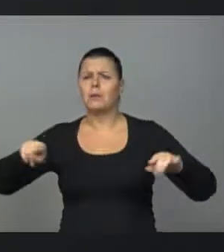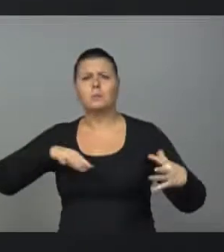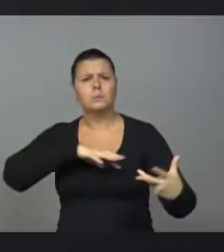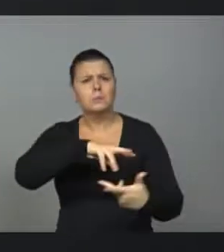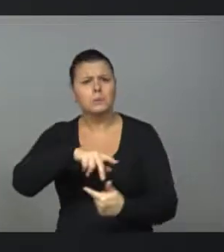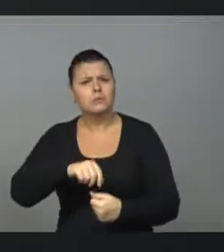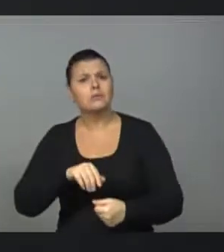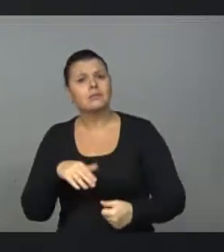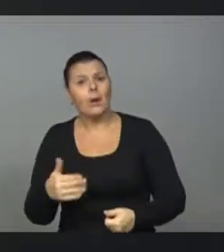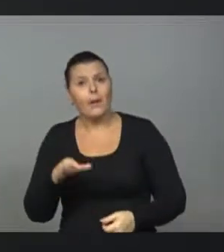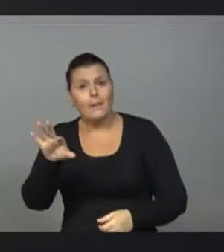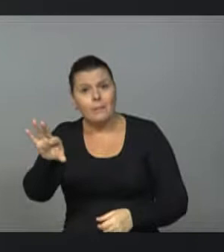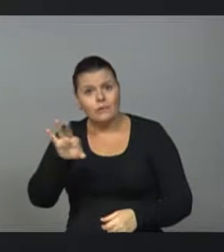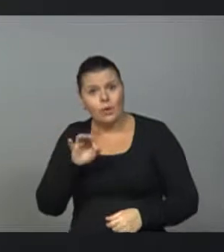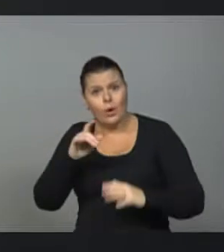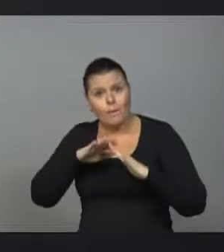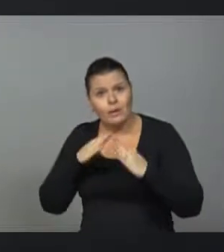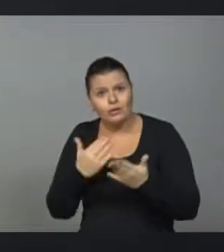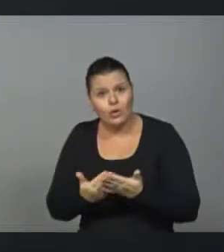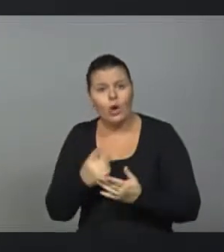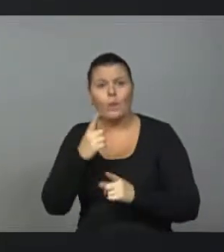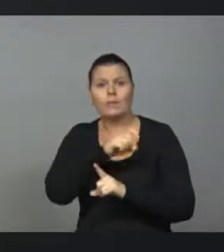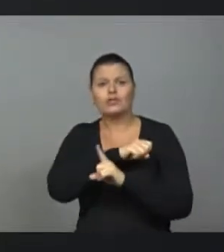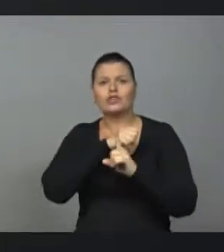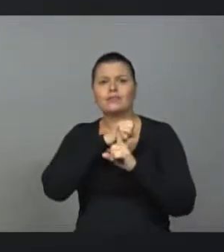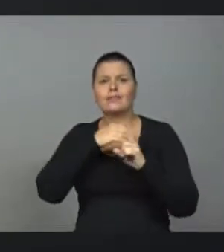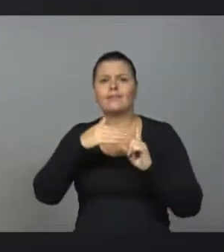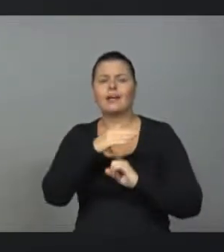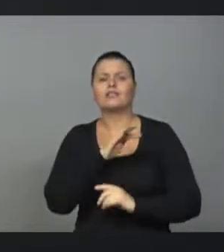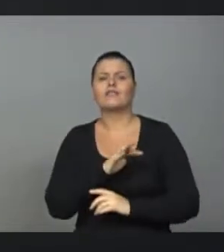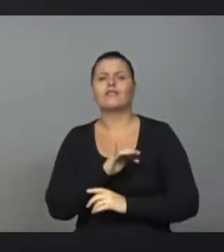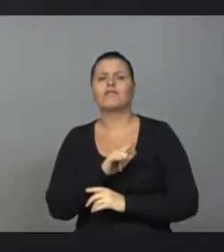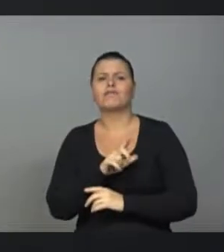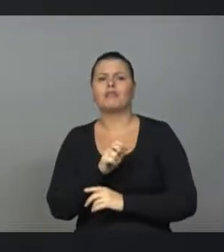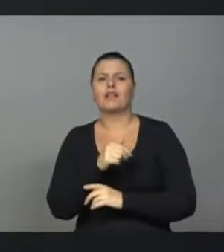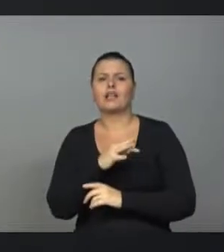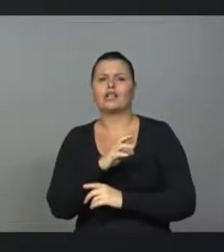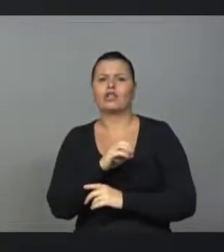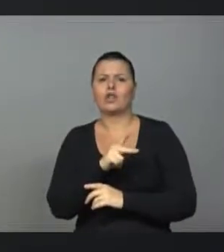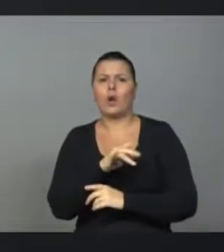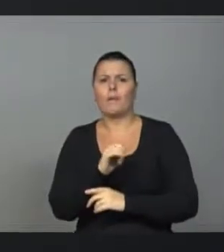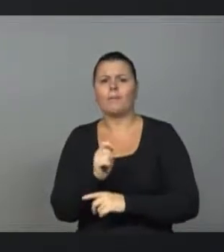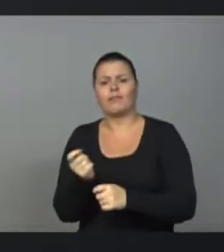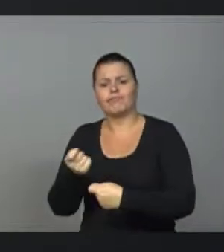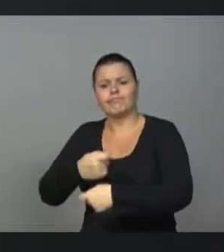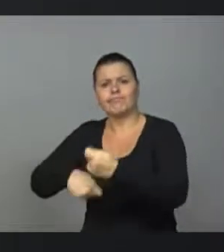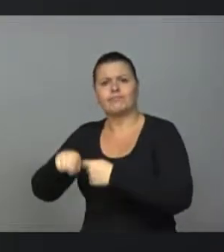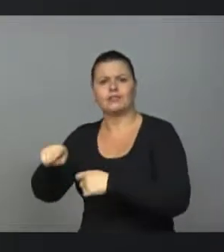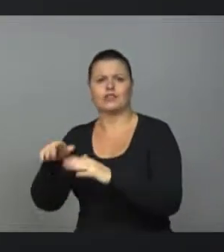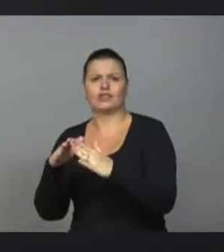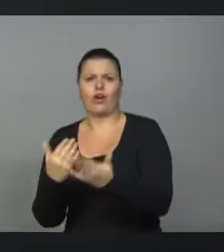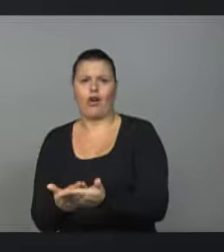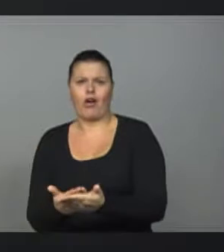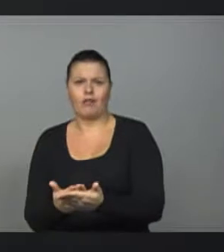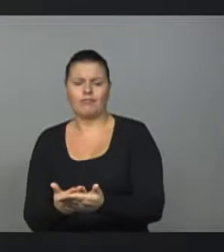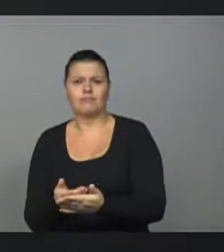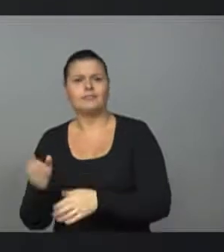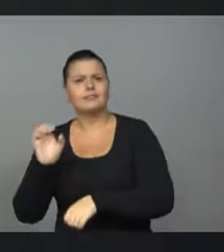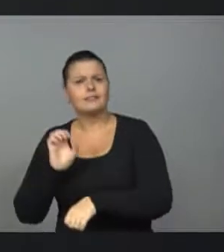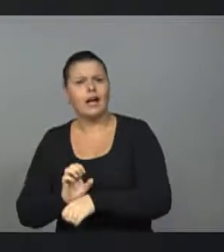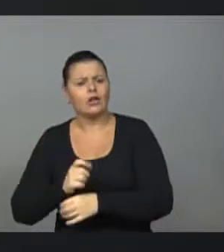escola e selecionar uma entidade filantrópica para gerir essa escola, com recursos do Estado, orçamento público, onde o Estado cobra só desempenho e